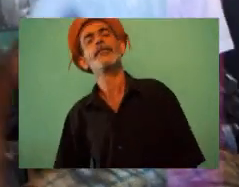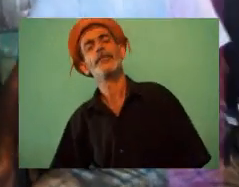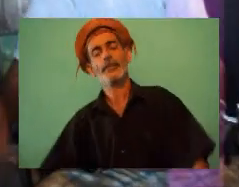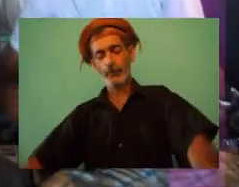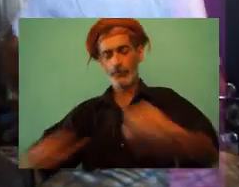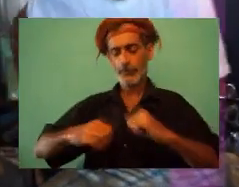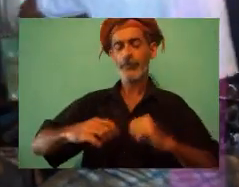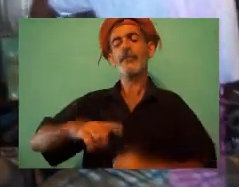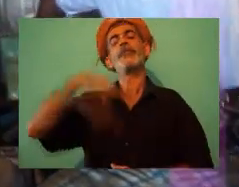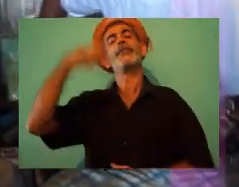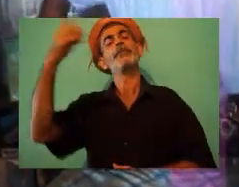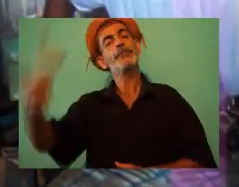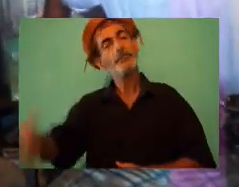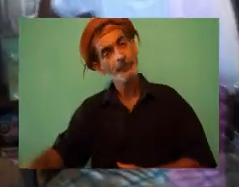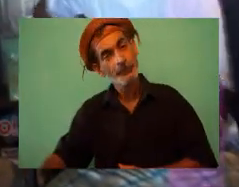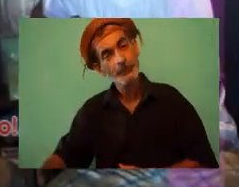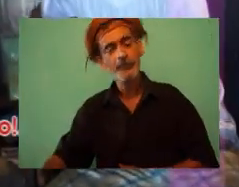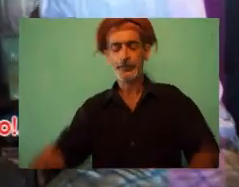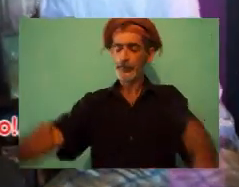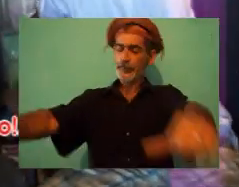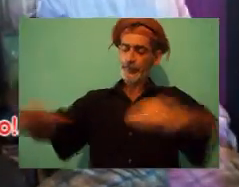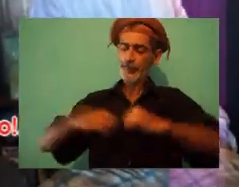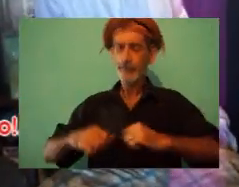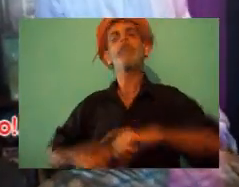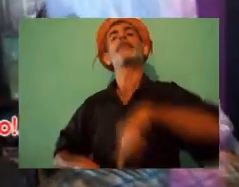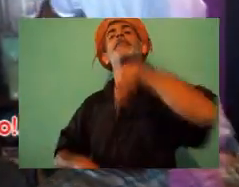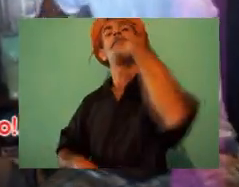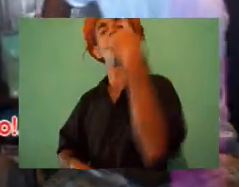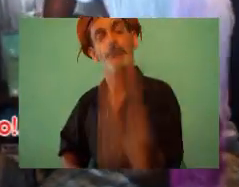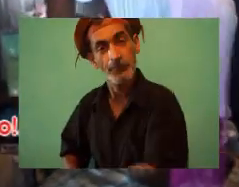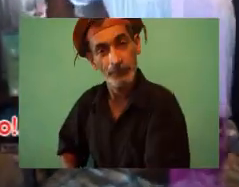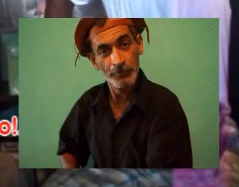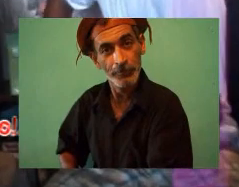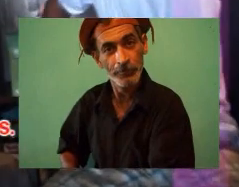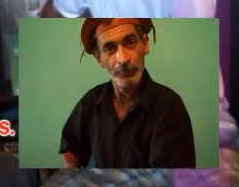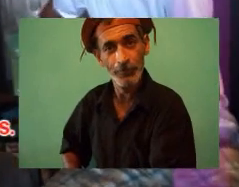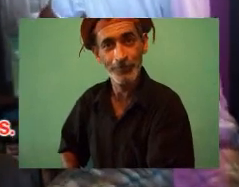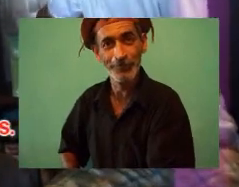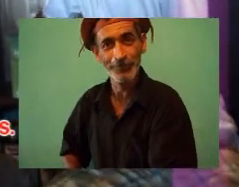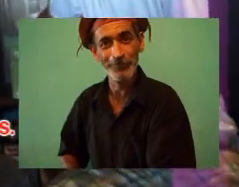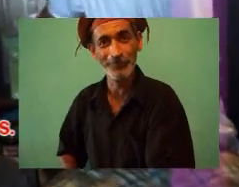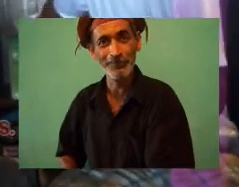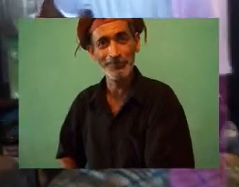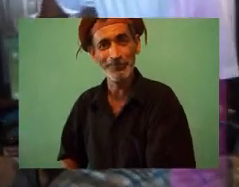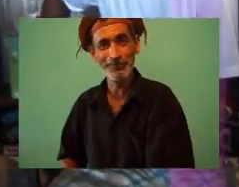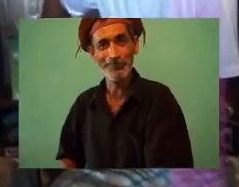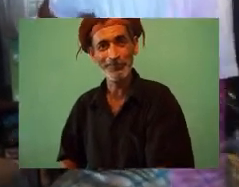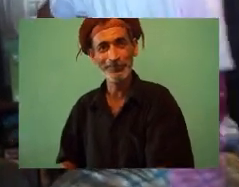Eu, eu de novo, eu de novo